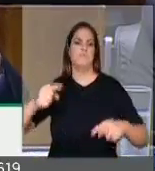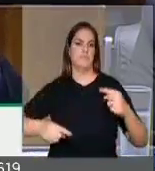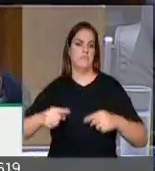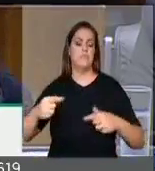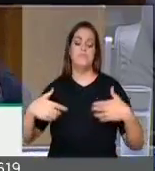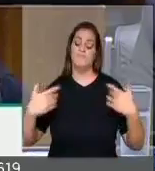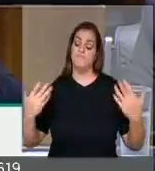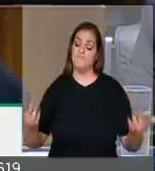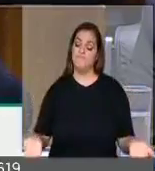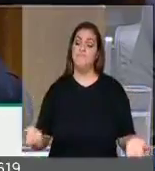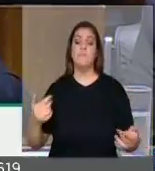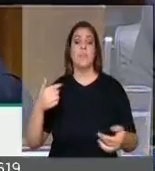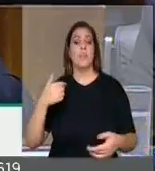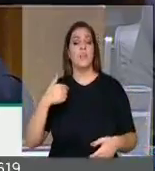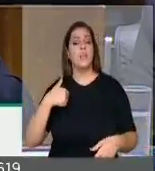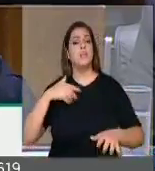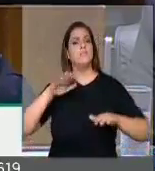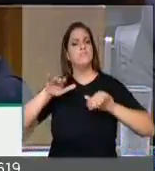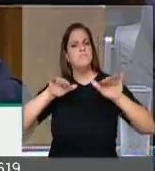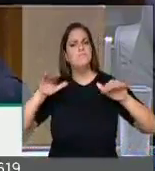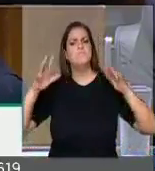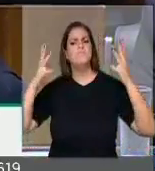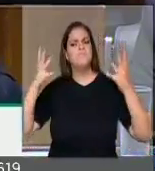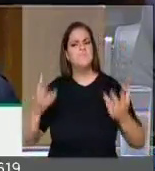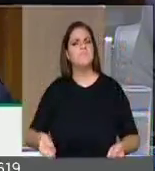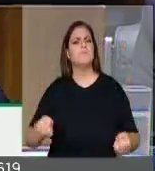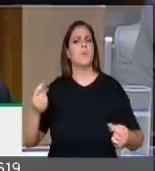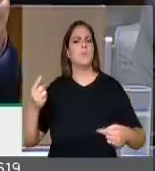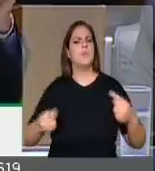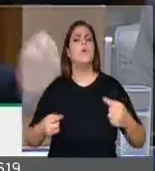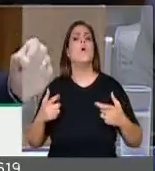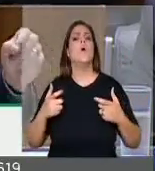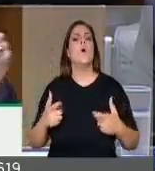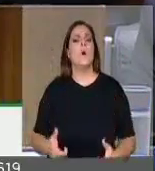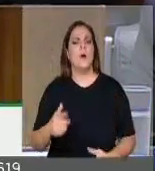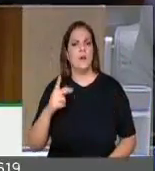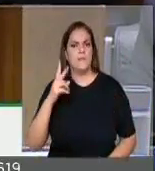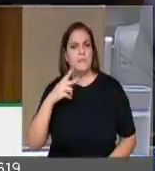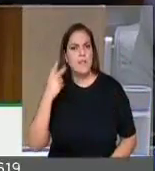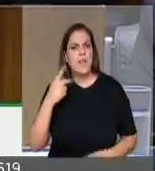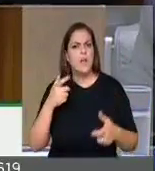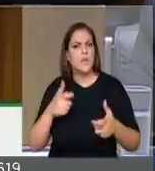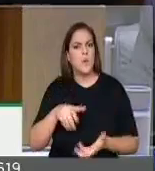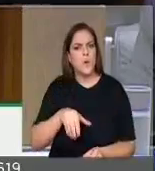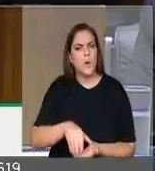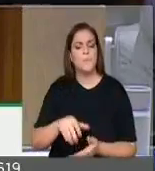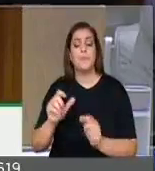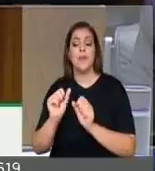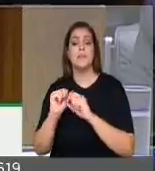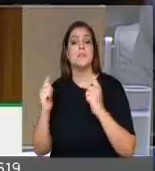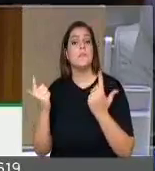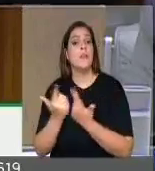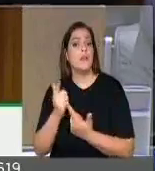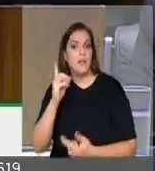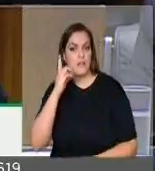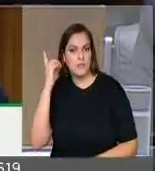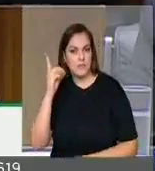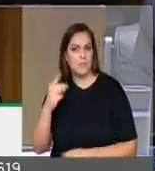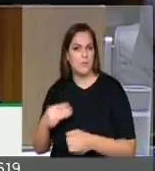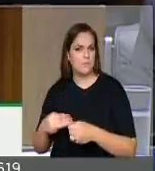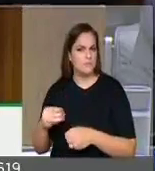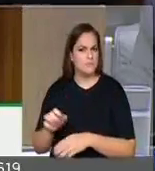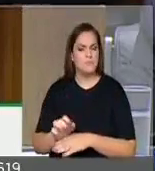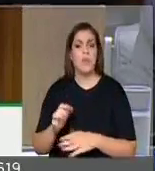possamos discutir cada cidadão brasileiro, na Câmara dos Vereadores, na Assembleia Legislativa de cada município,